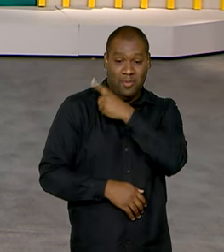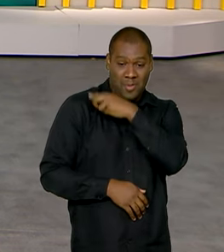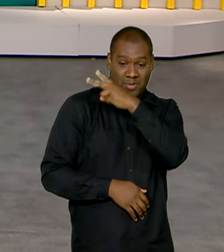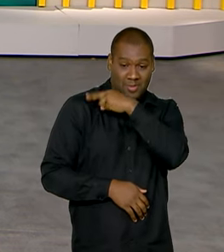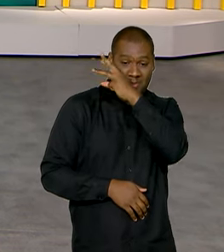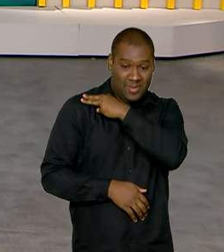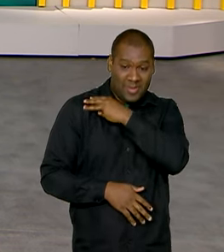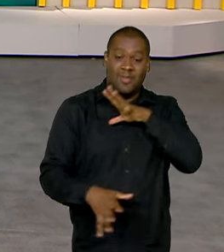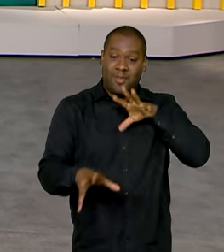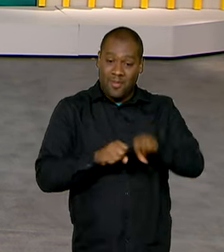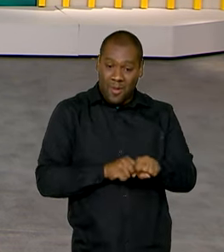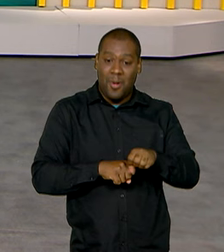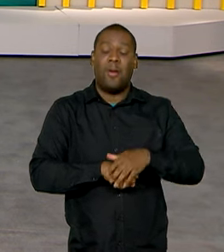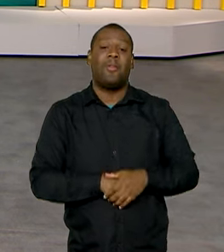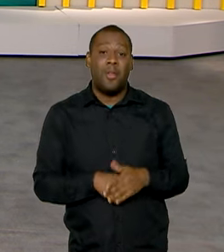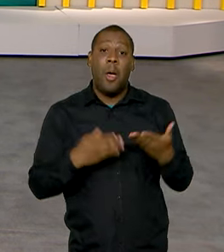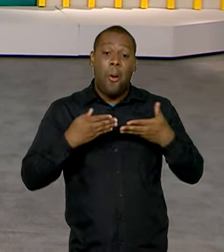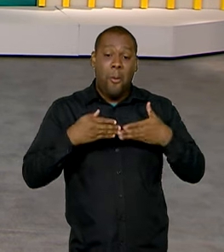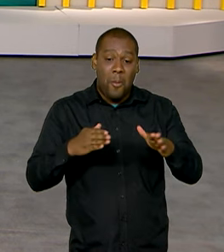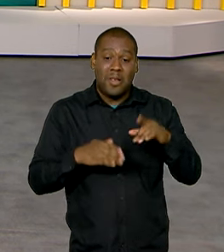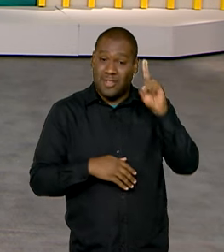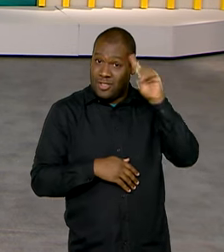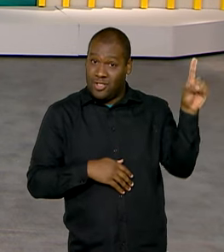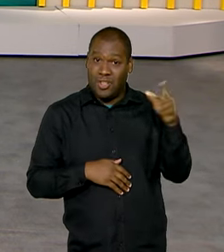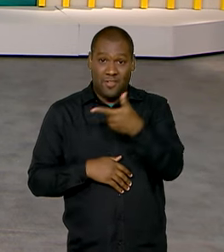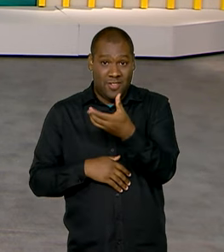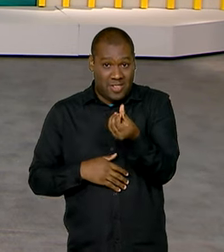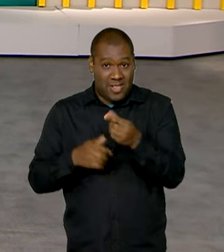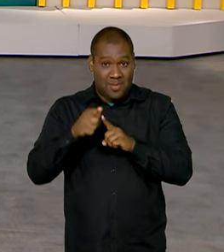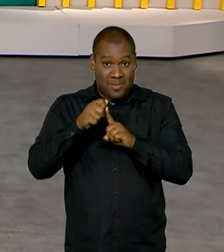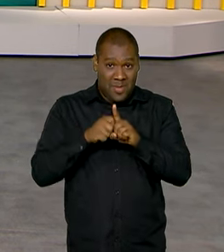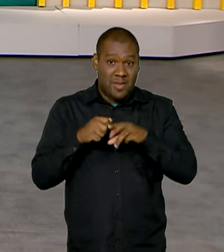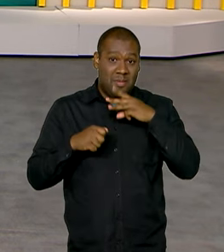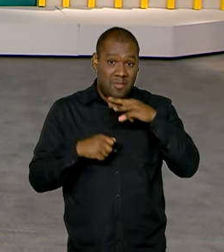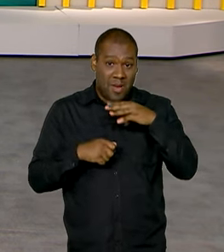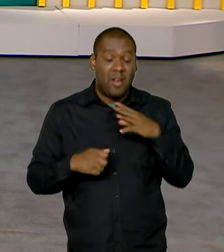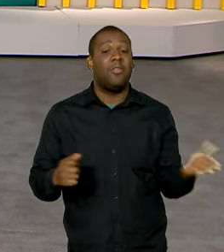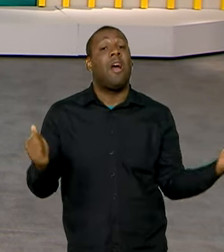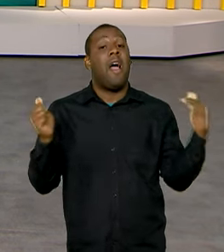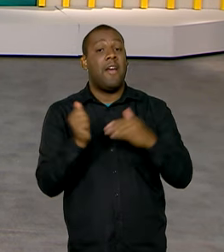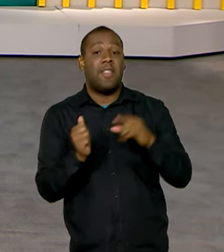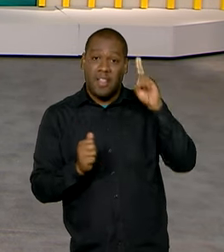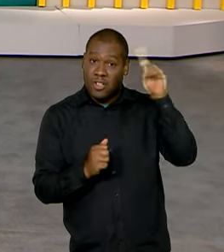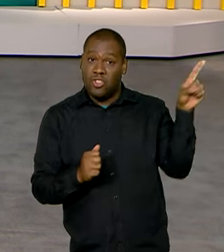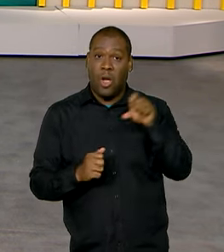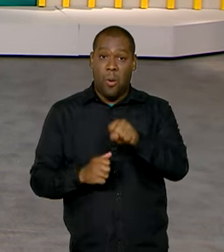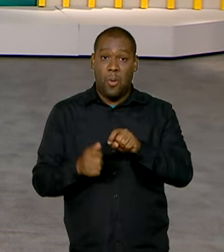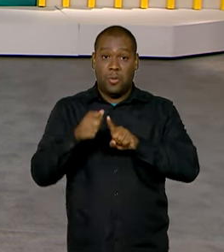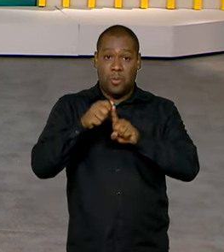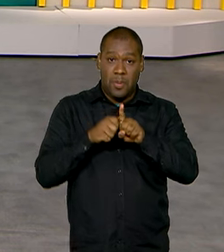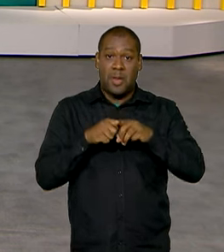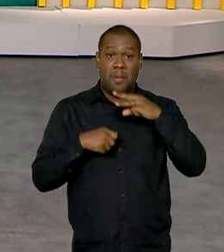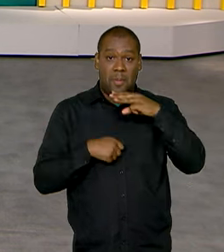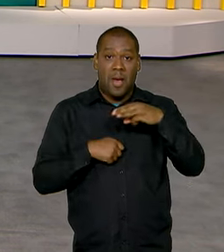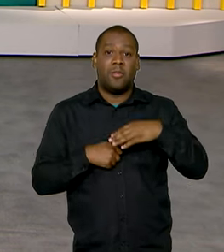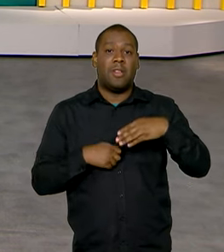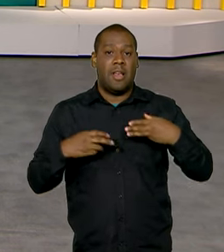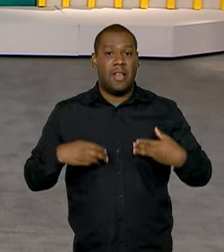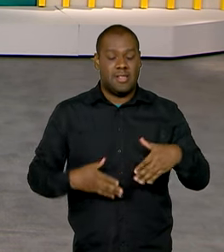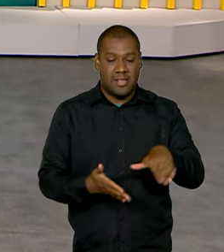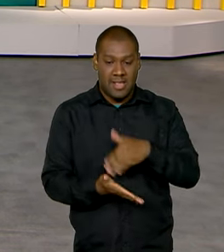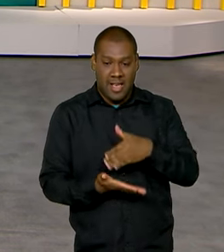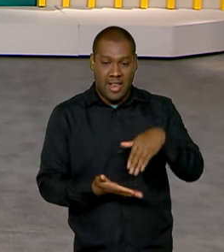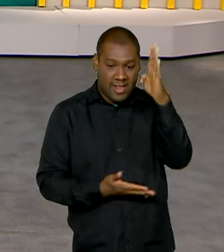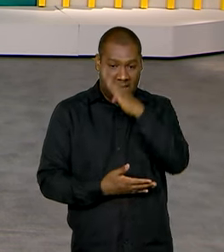do dia 26 deste mês. Até 8 de março, a Secretaria de Educação deve enviar os dados dos estudantes